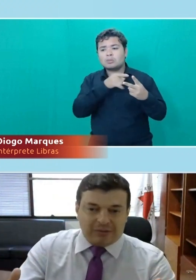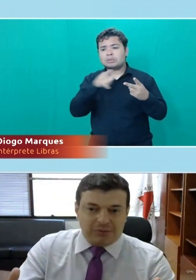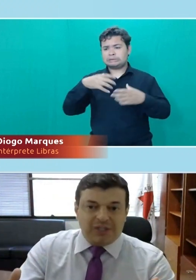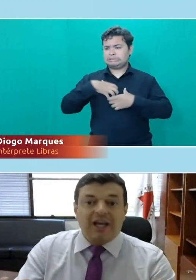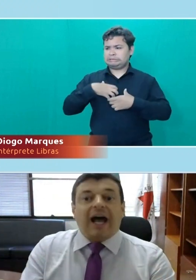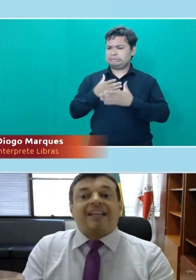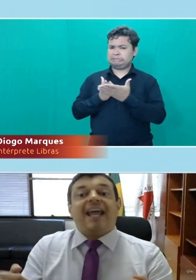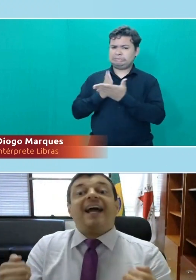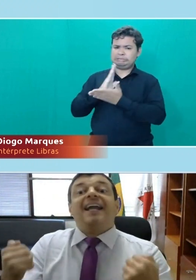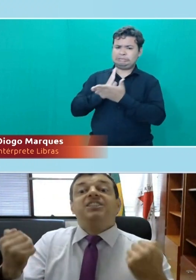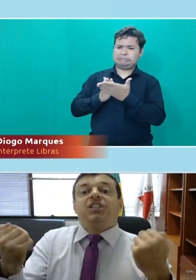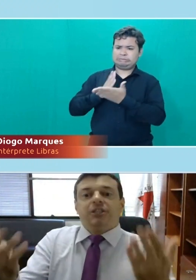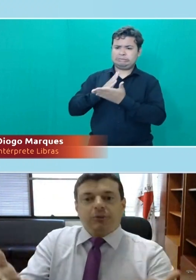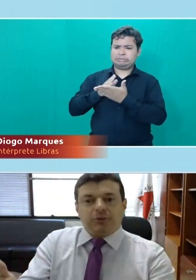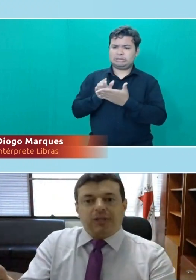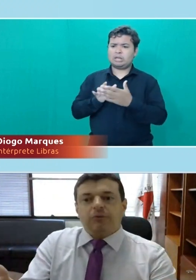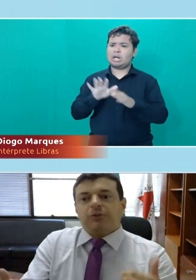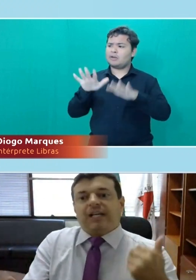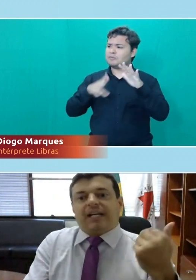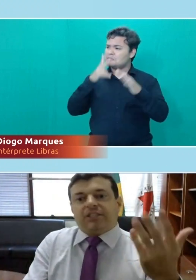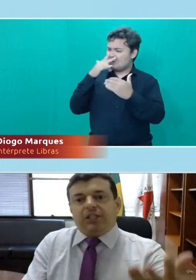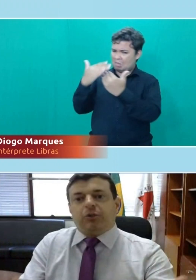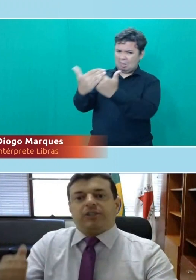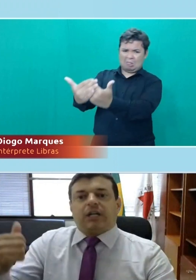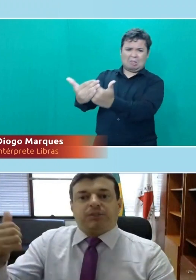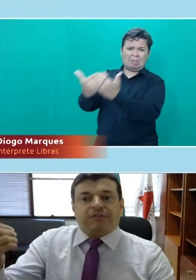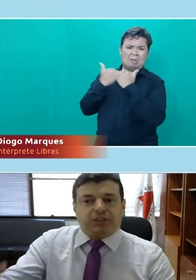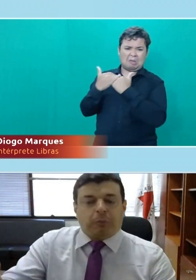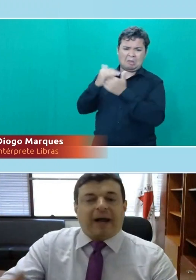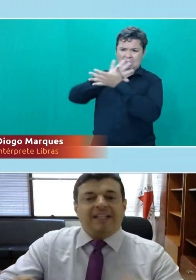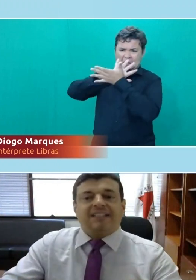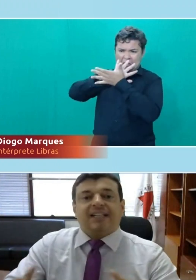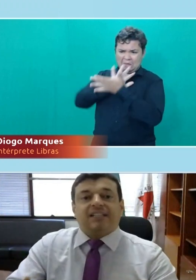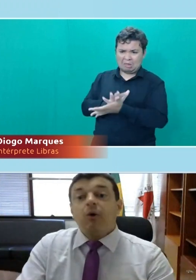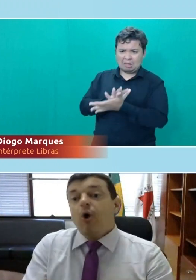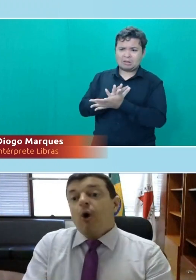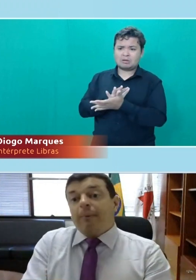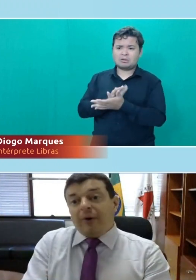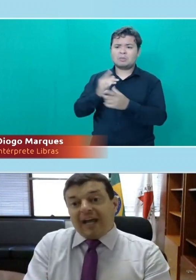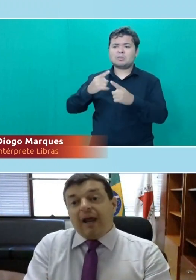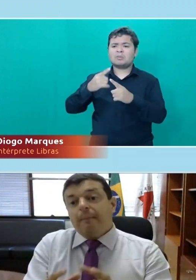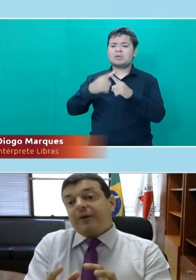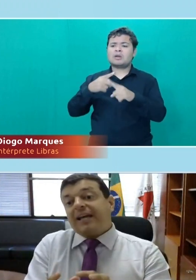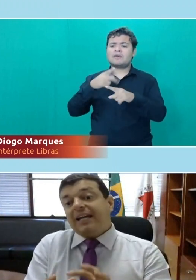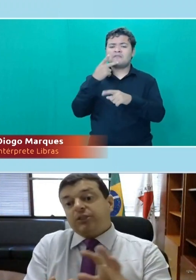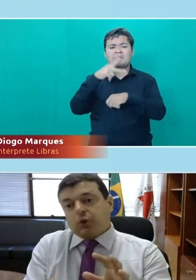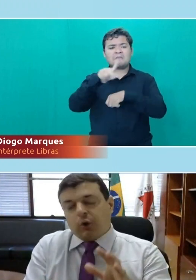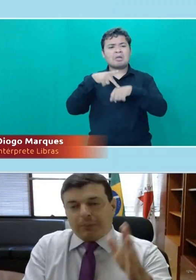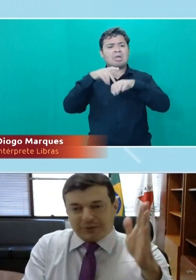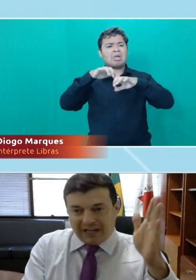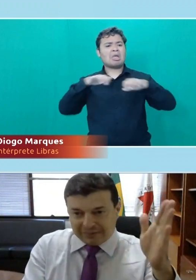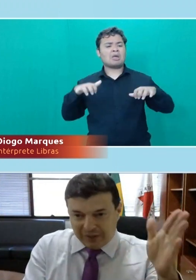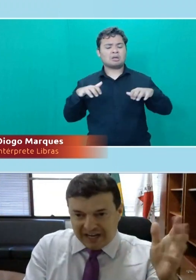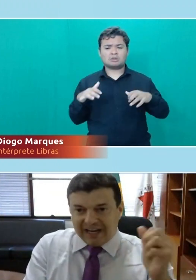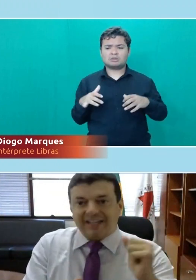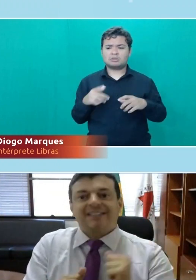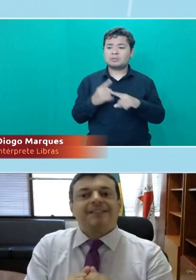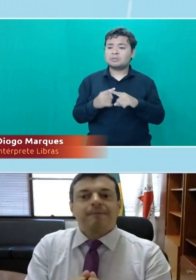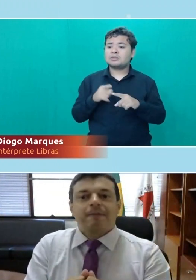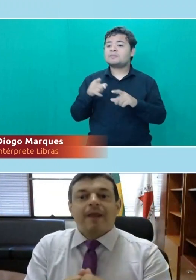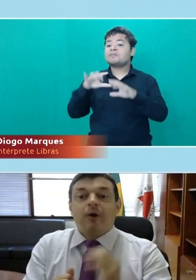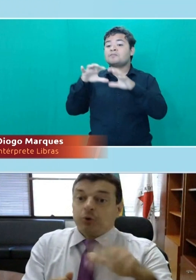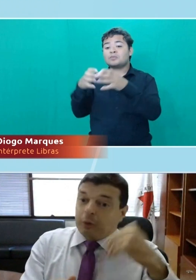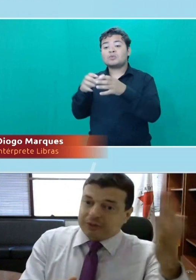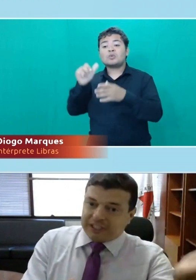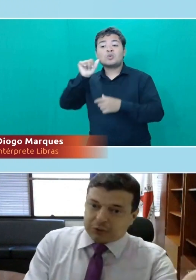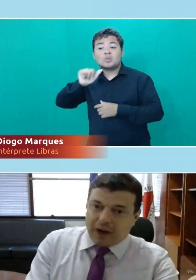profundamente incomodados, até agredidos. Não, estou sendo agredido, nós queremos dividir o país, etc. Por quê? Porque aqueles grupos, as mulheres,